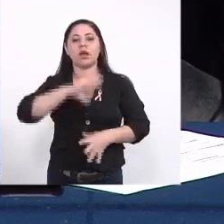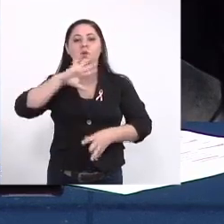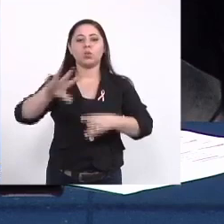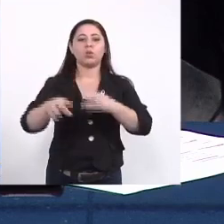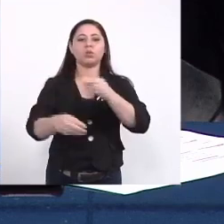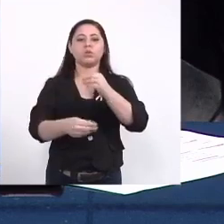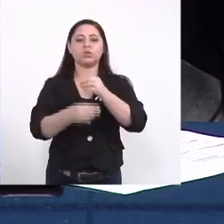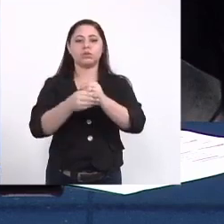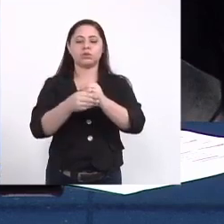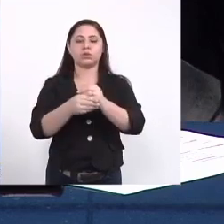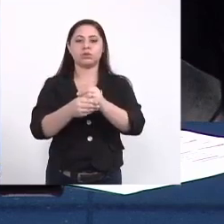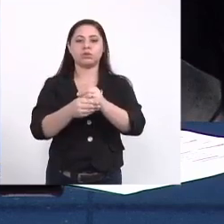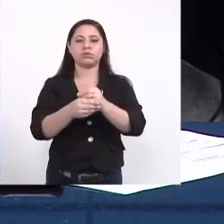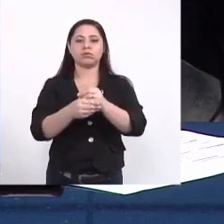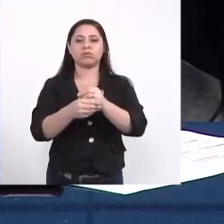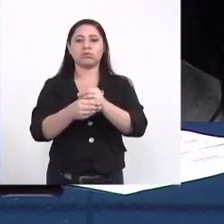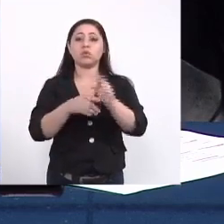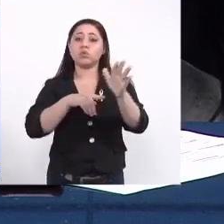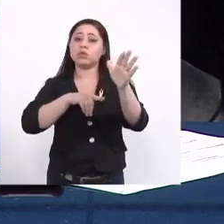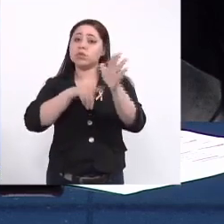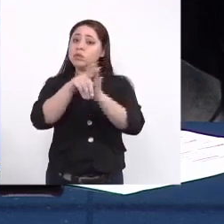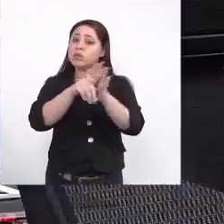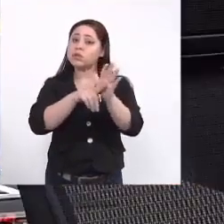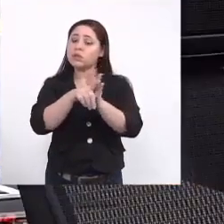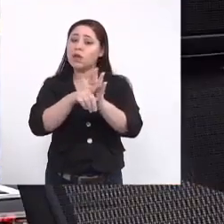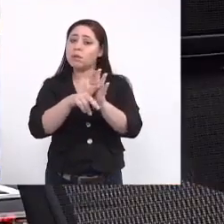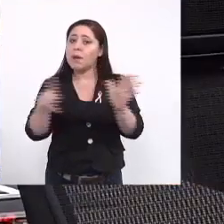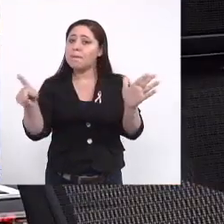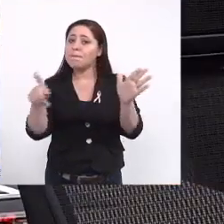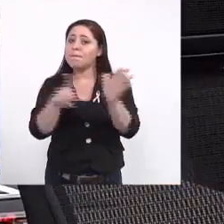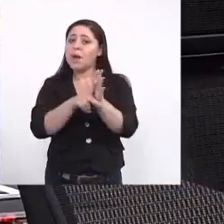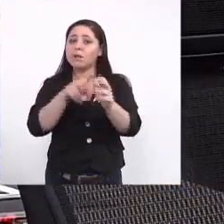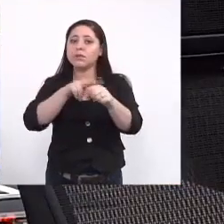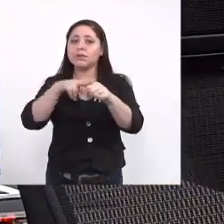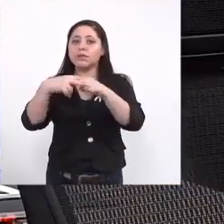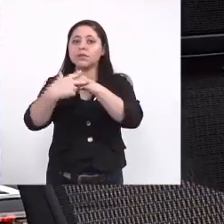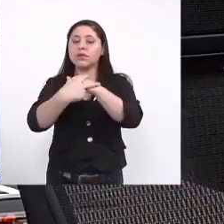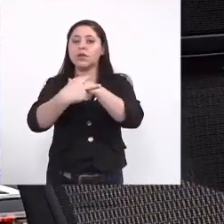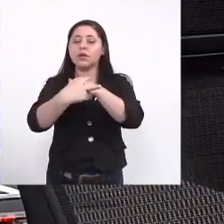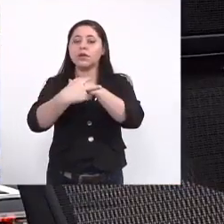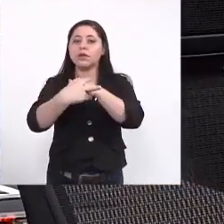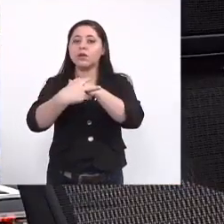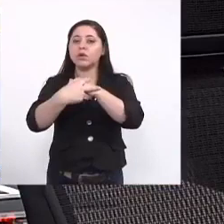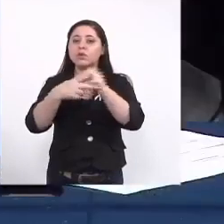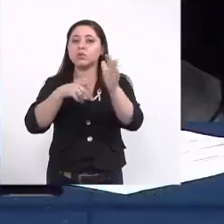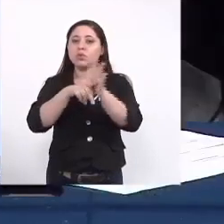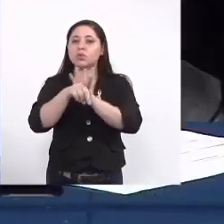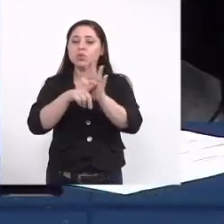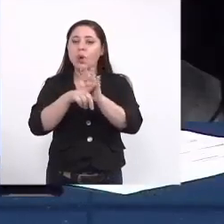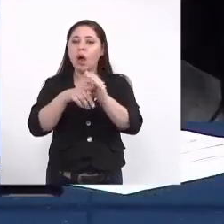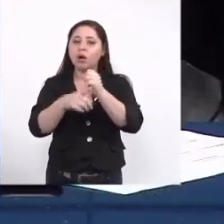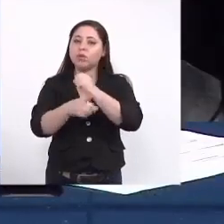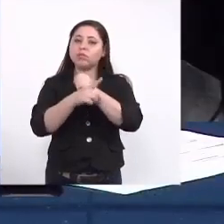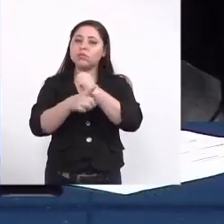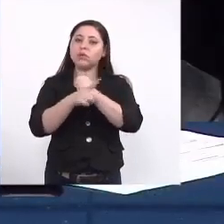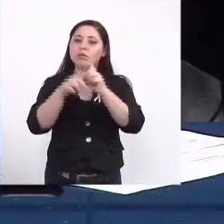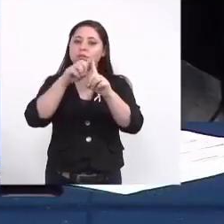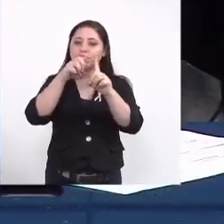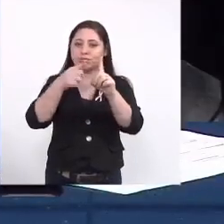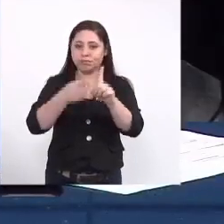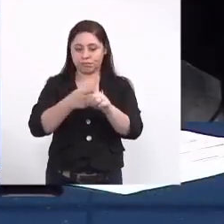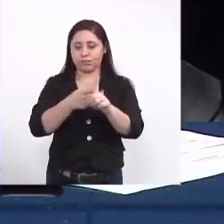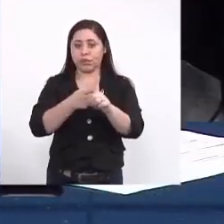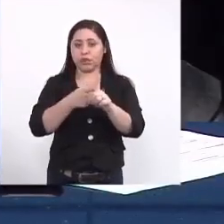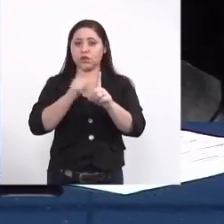dos exames para zika no pré-natal então nós podemos já também fazer esse